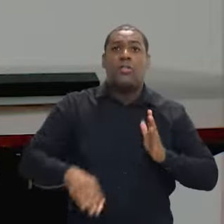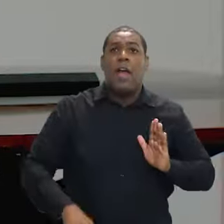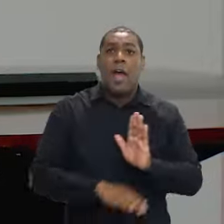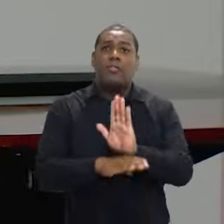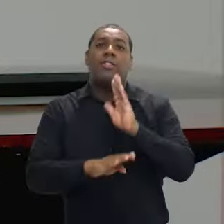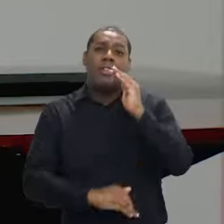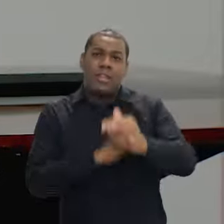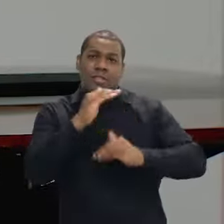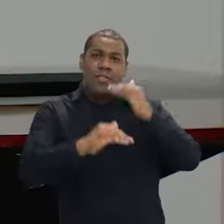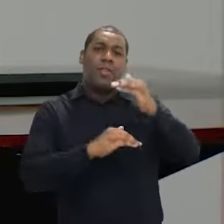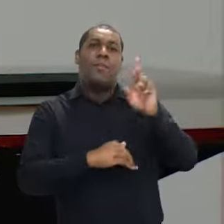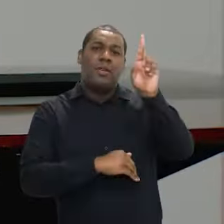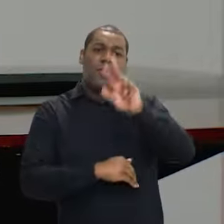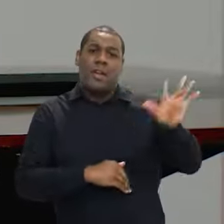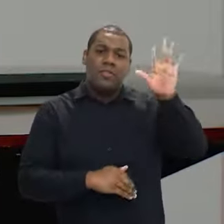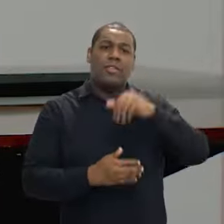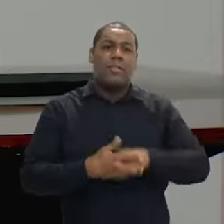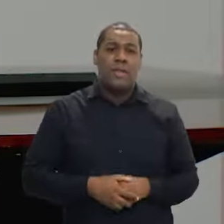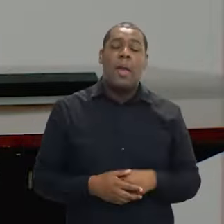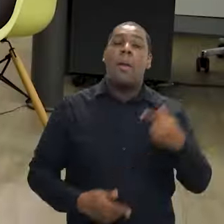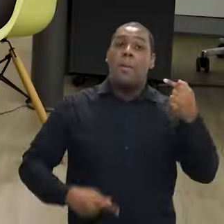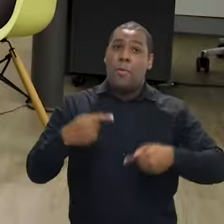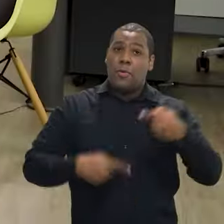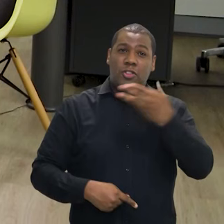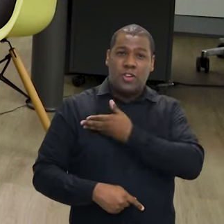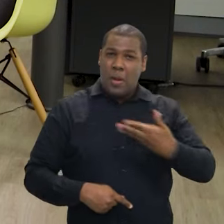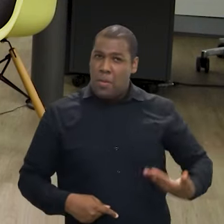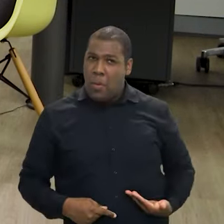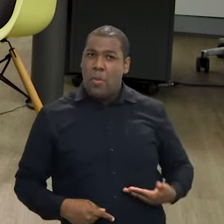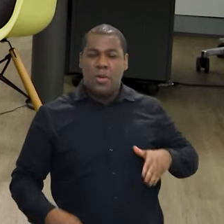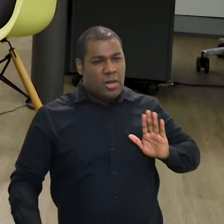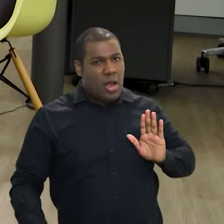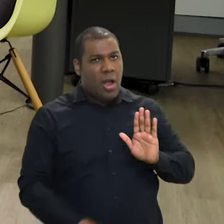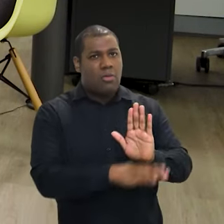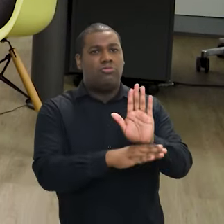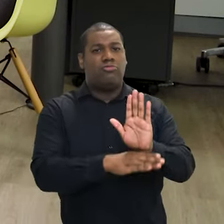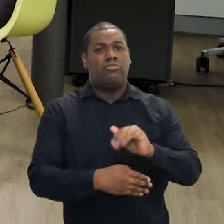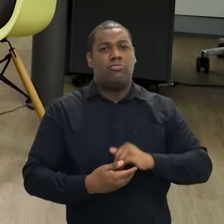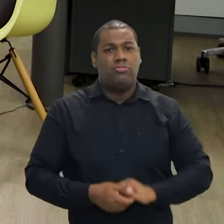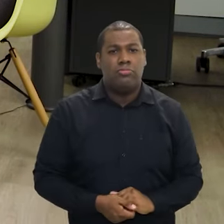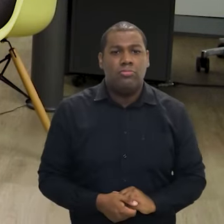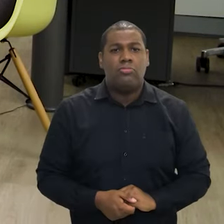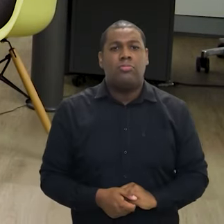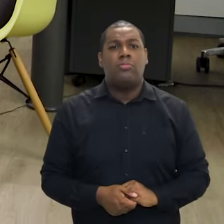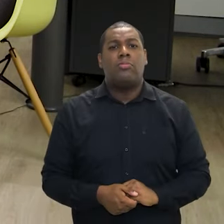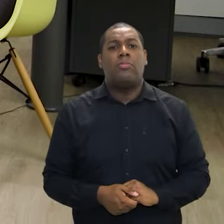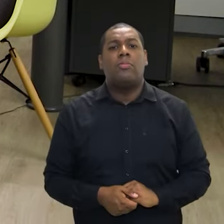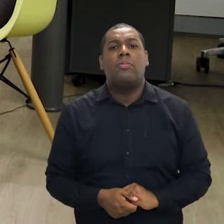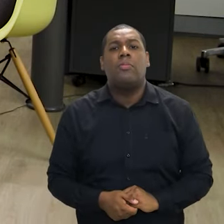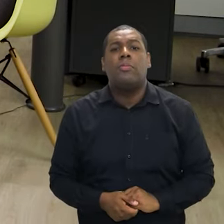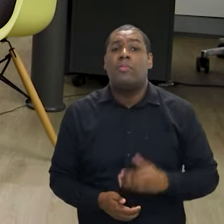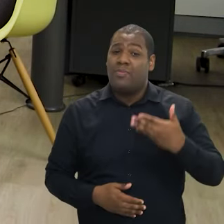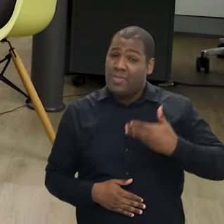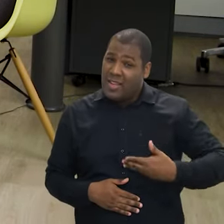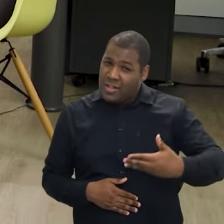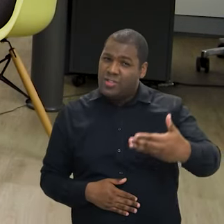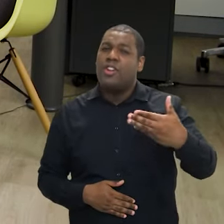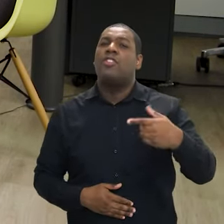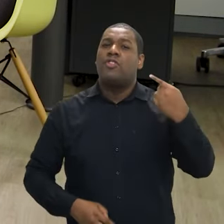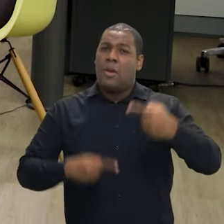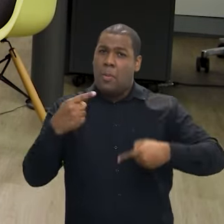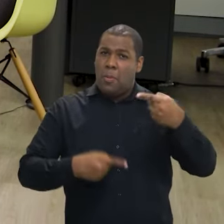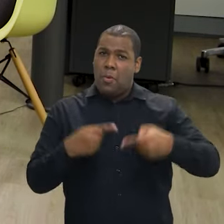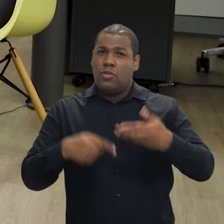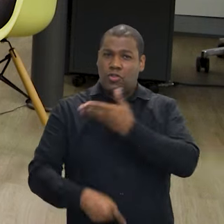regional com diversas políticas intersetoriais para aquele território. Então, nós estamos atacando... pode esperar... Pode esperar